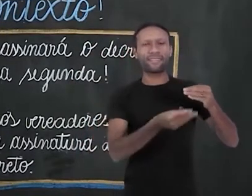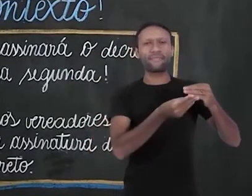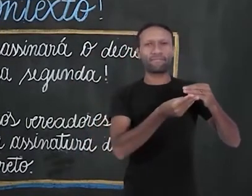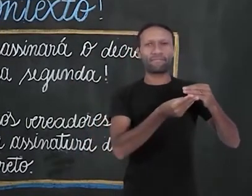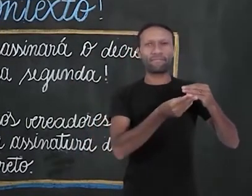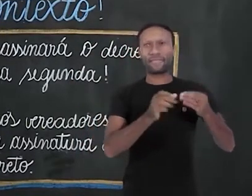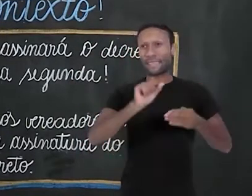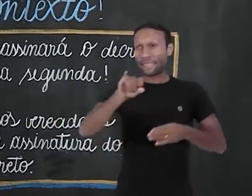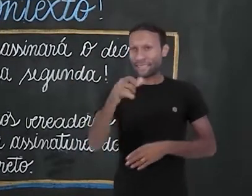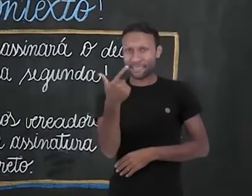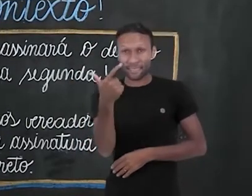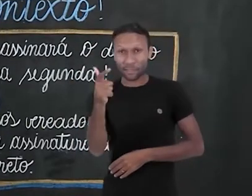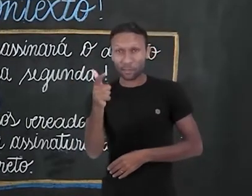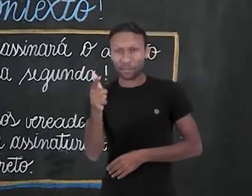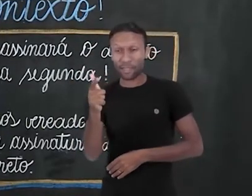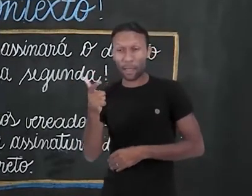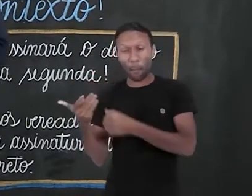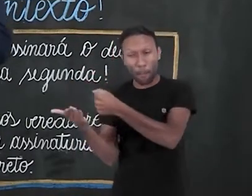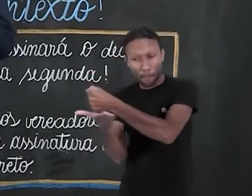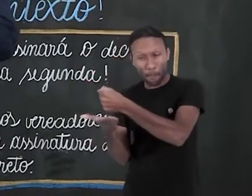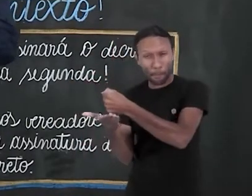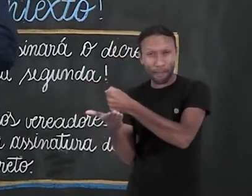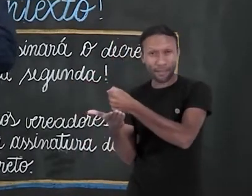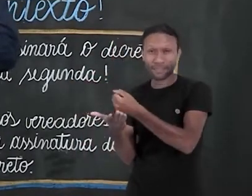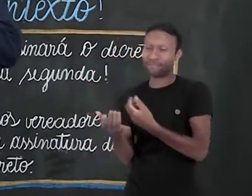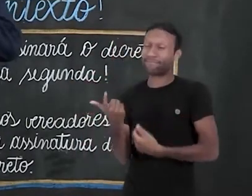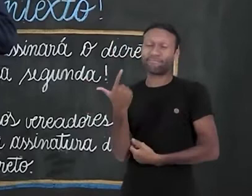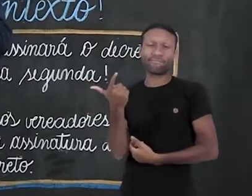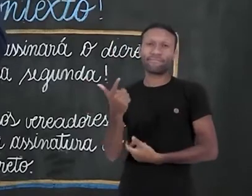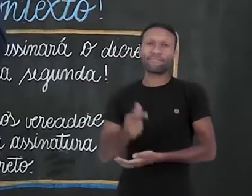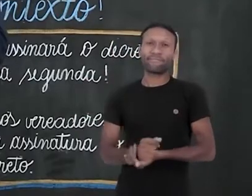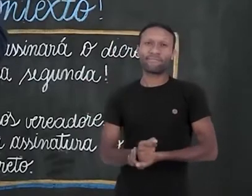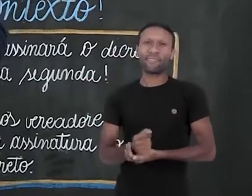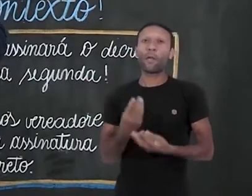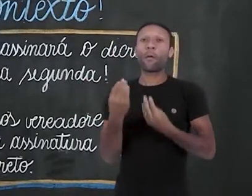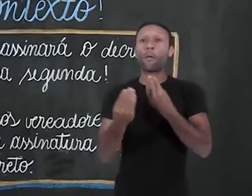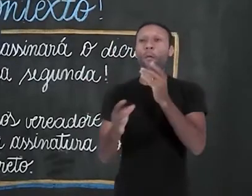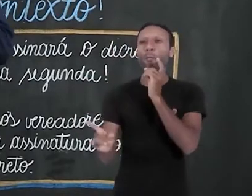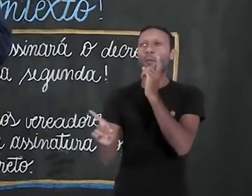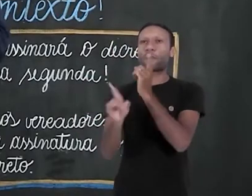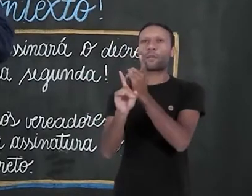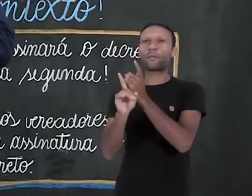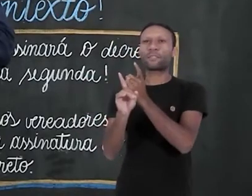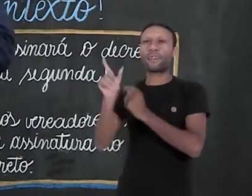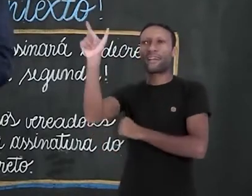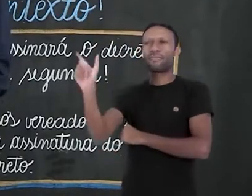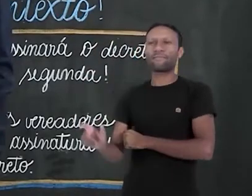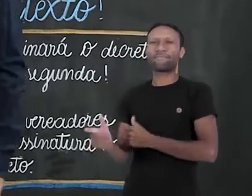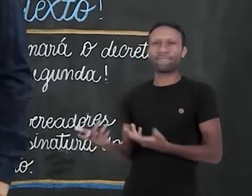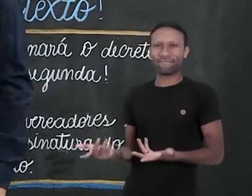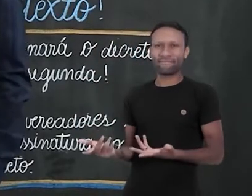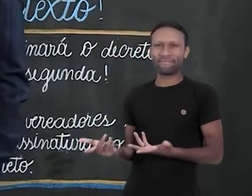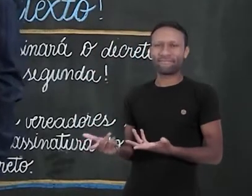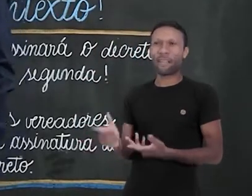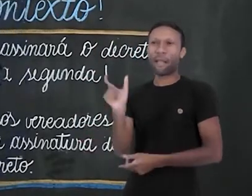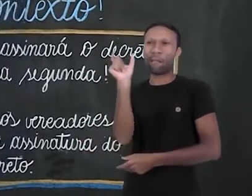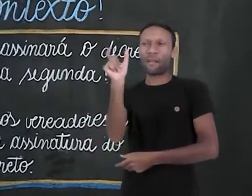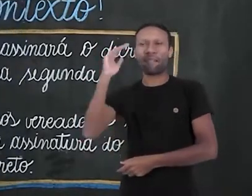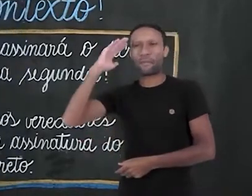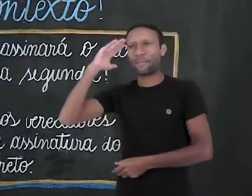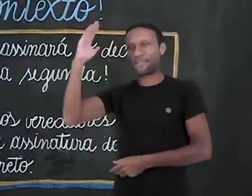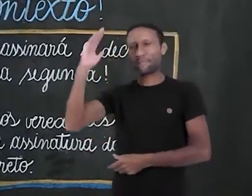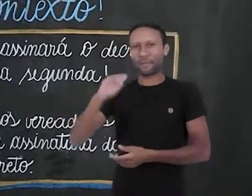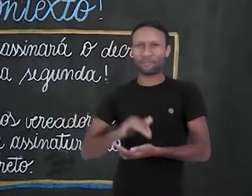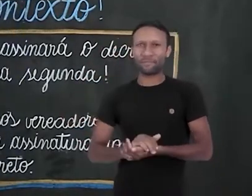Sem o núcleo, eu não consigo identificar o sujeito. Então, sempre pense nisso. Quem é o núcleo do meu sujeito? Qual é a palavra principal? O que vem